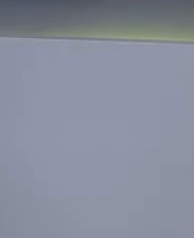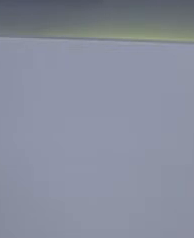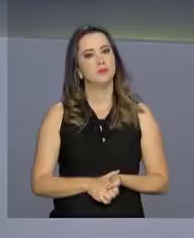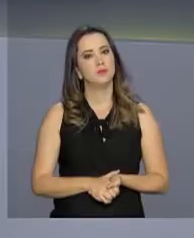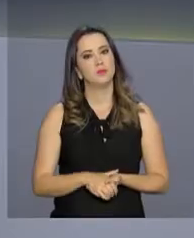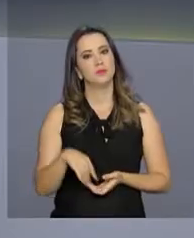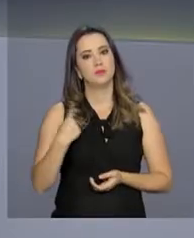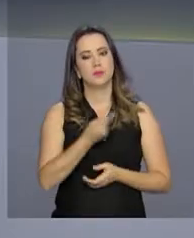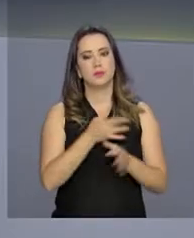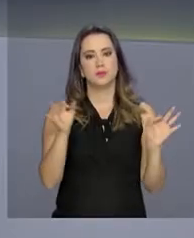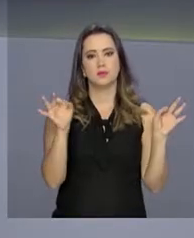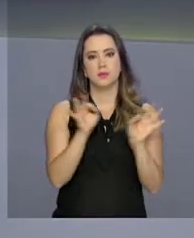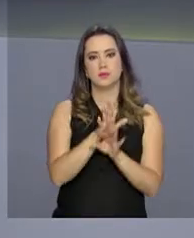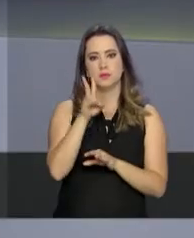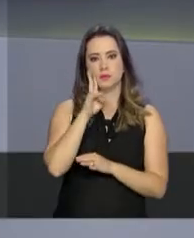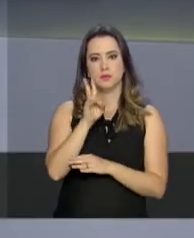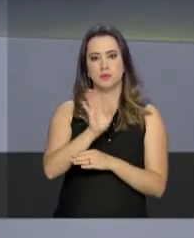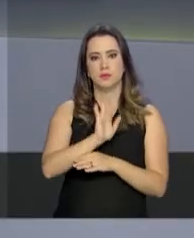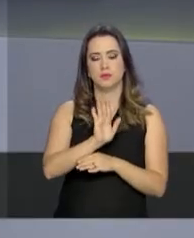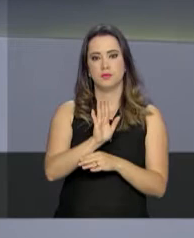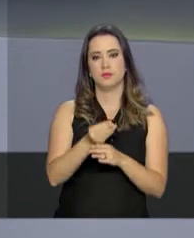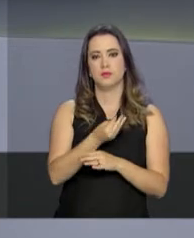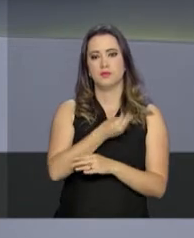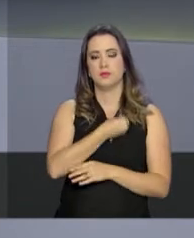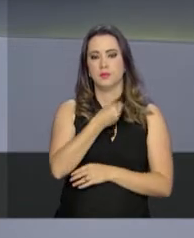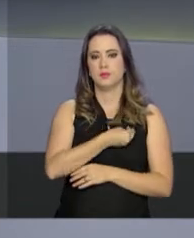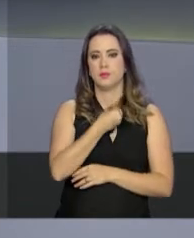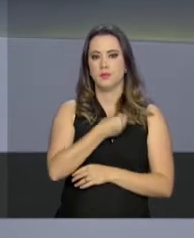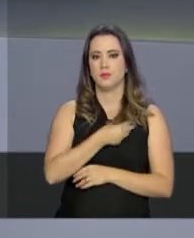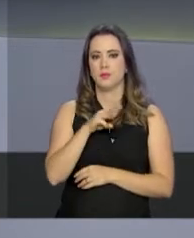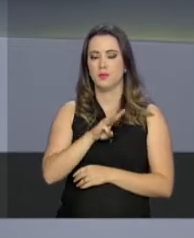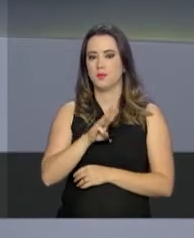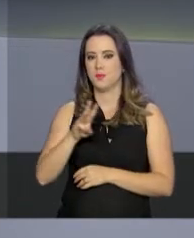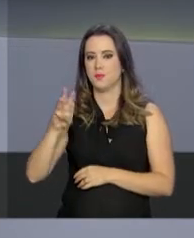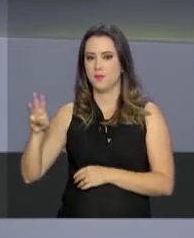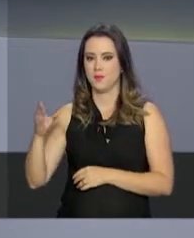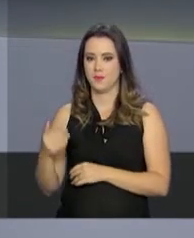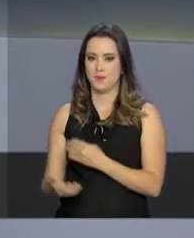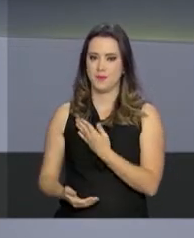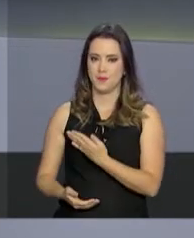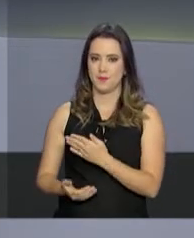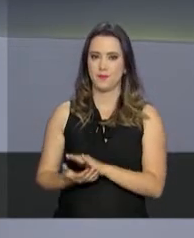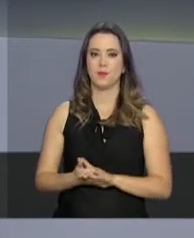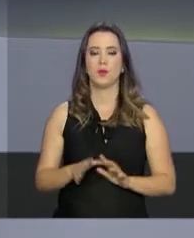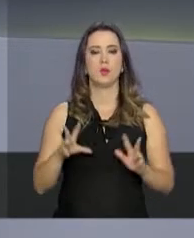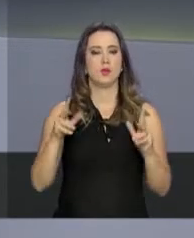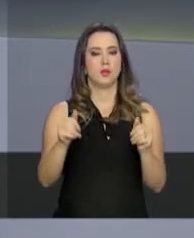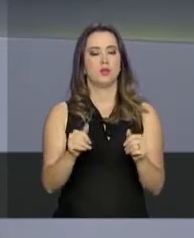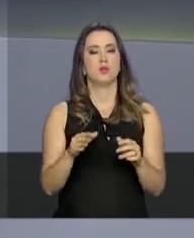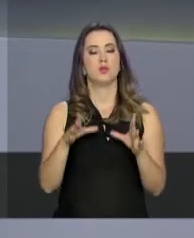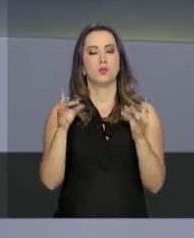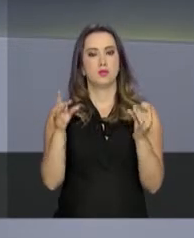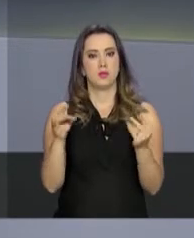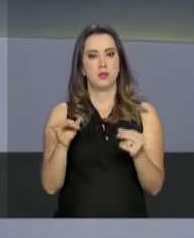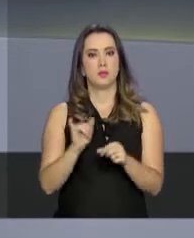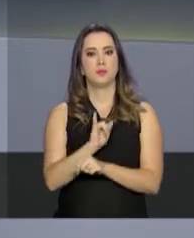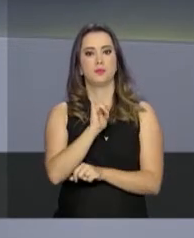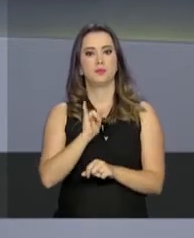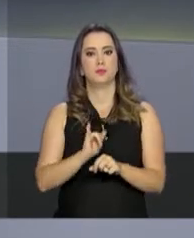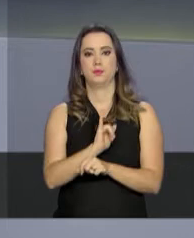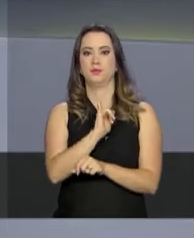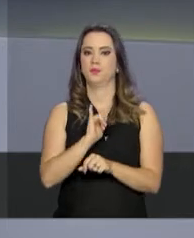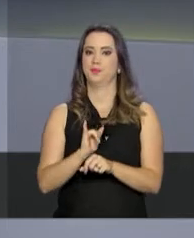Nós ficamos por aqui. Você acompanha a programação ao vivo pelo site da NBR na internet. E todas as reportagens estão